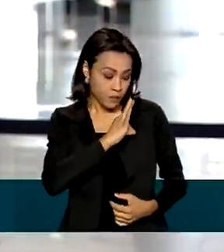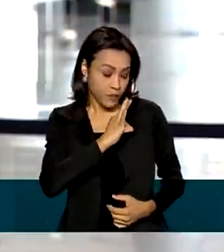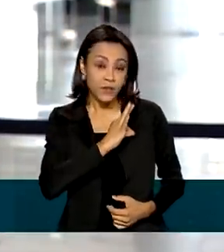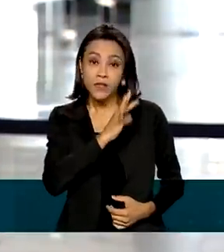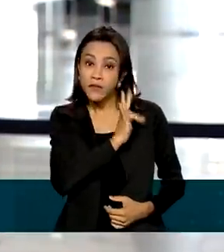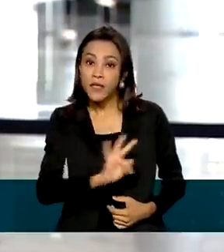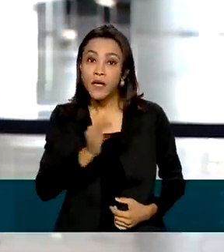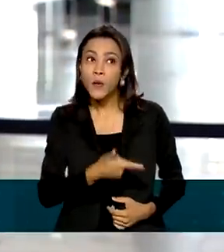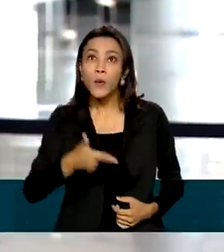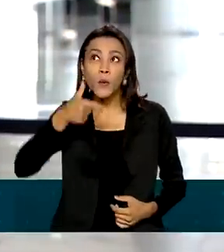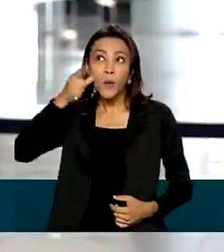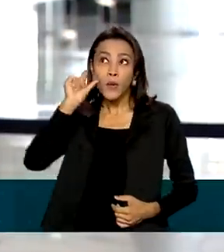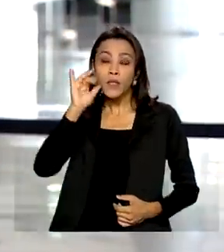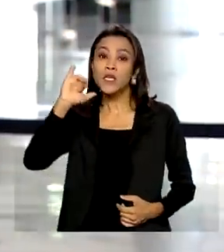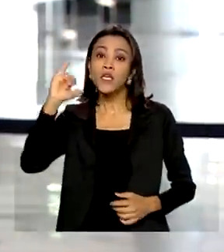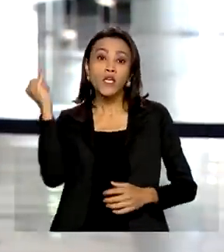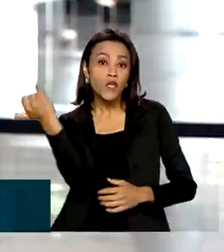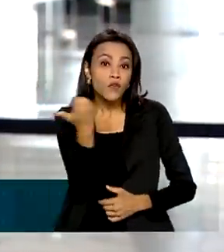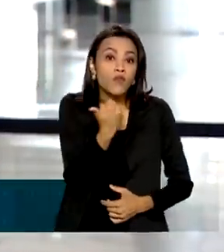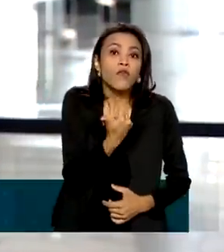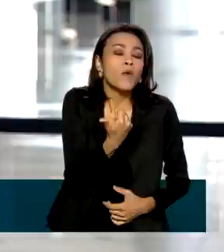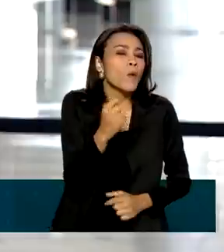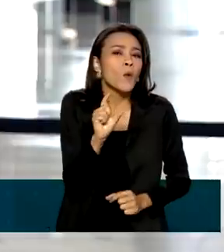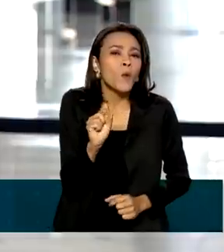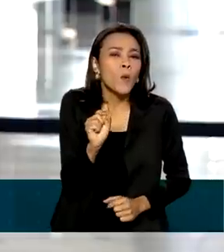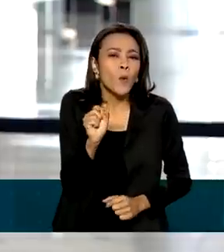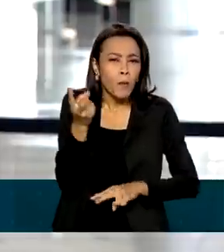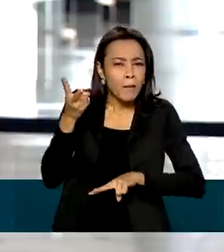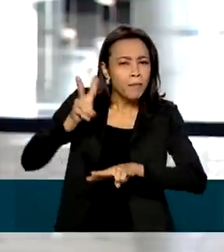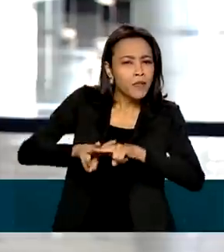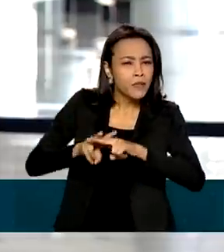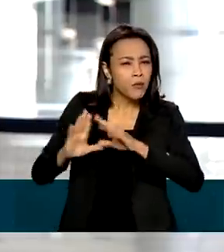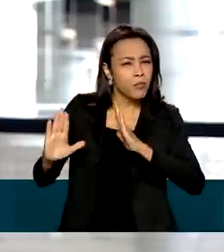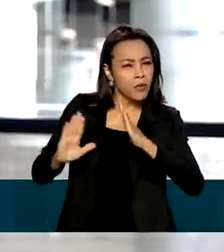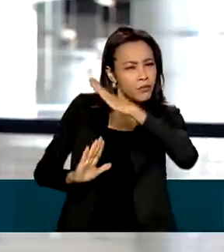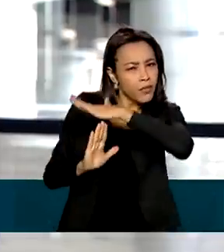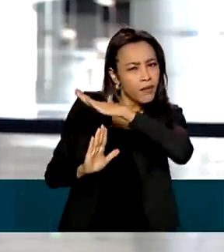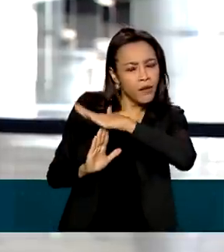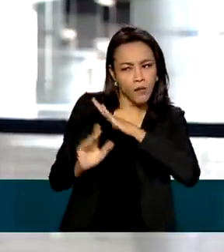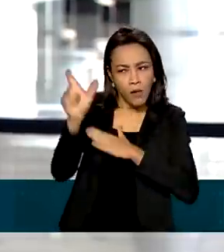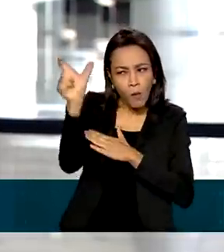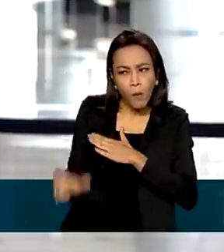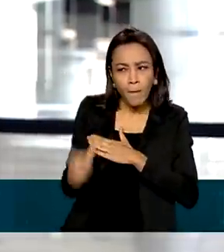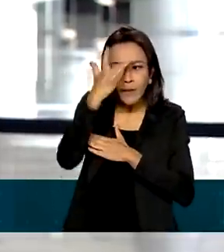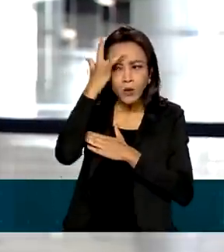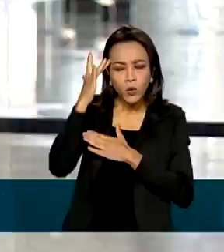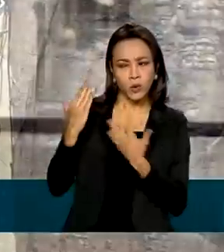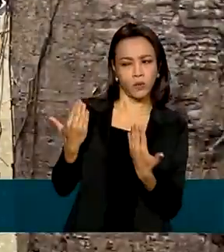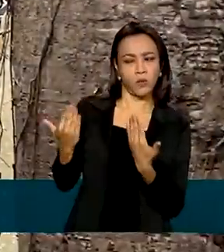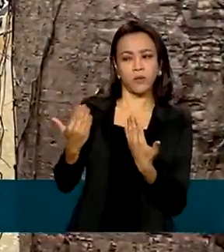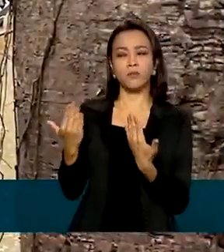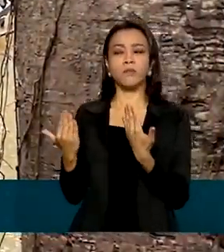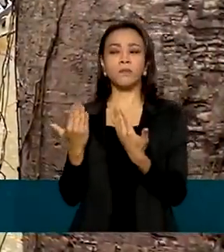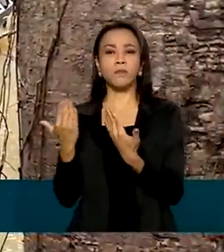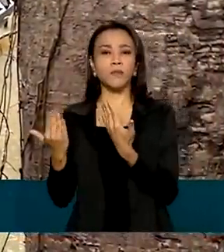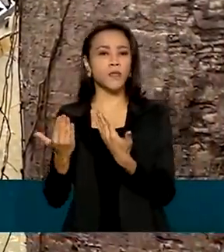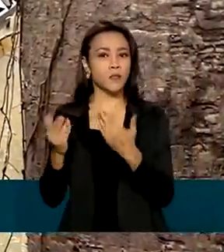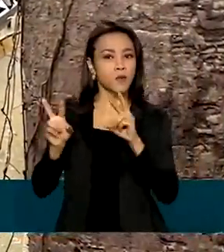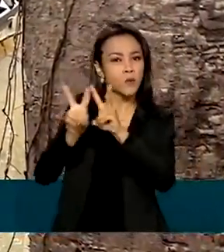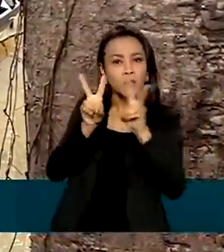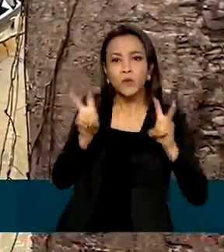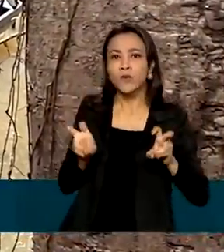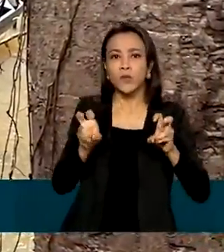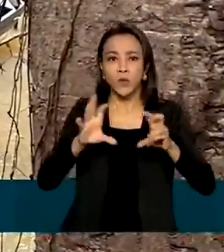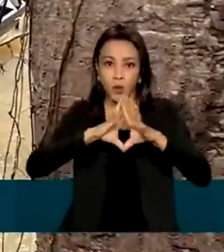informou ontem sobre a prisão temporária de mais um suspeito de envolvimento no desaparecimento do jornalista